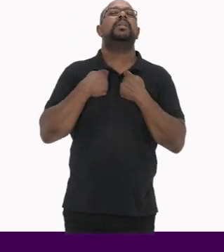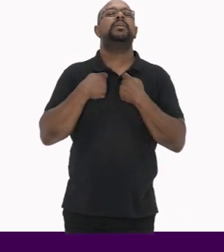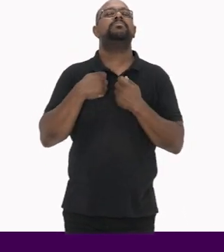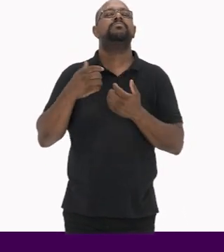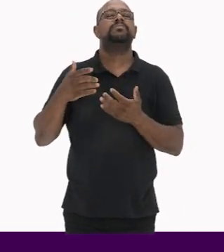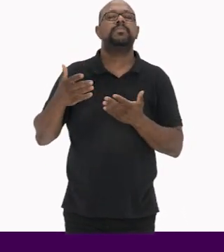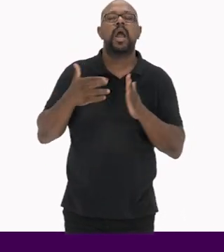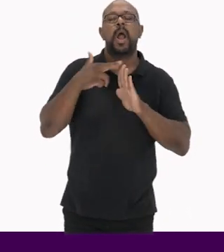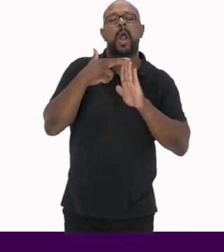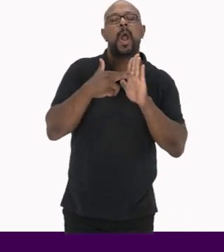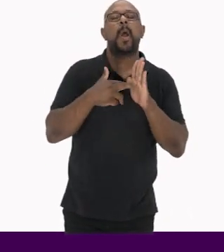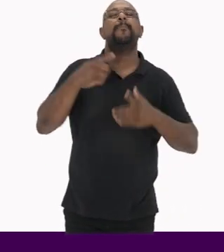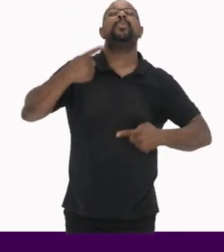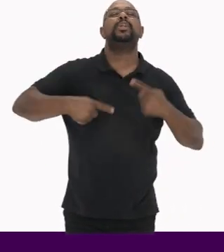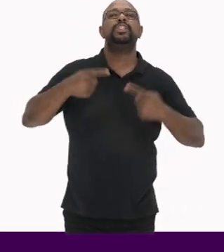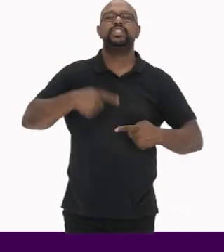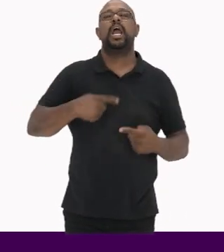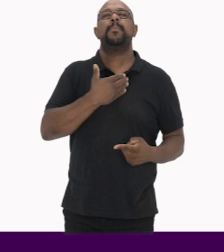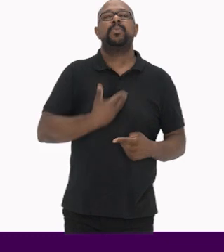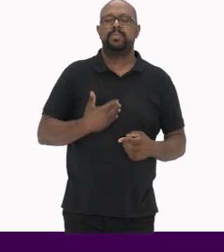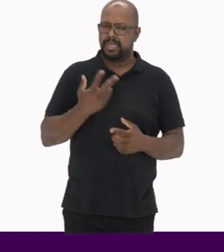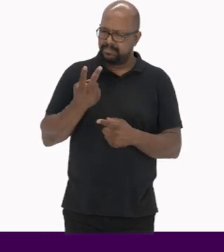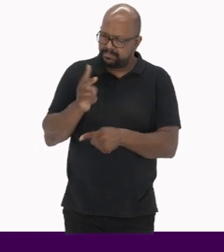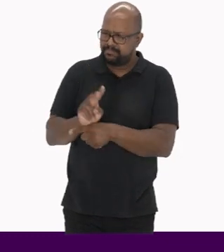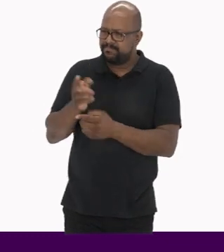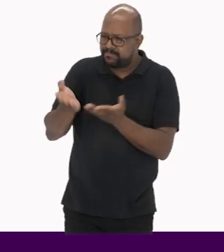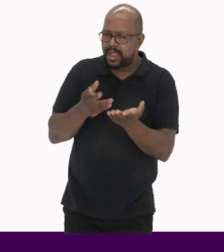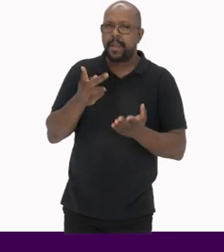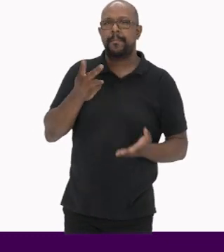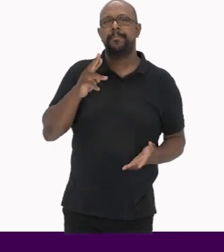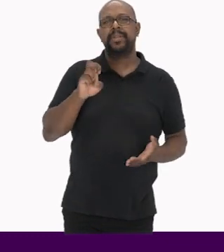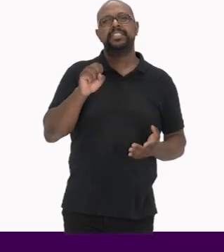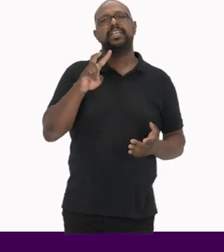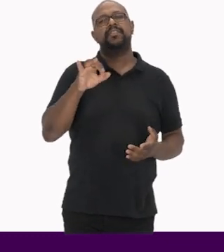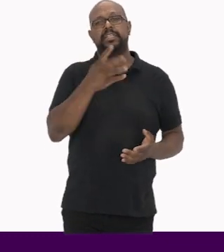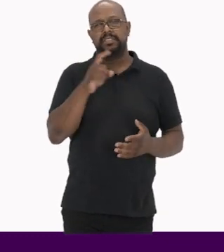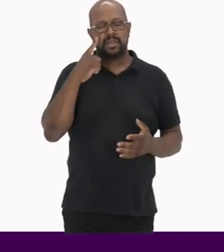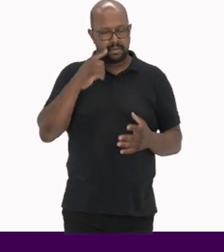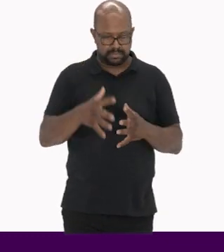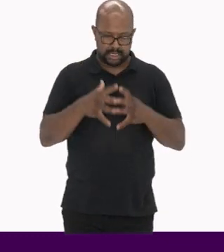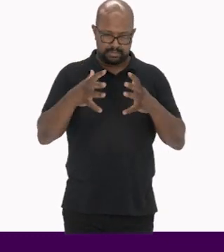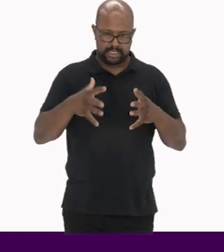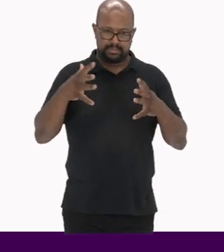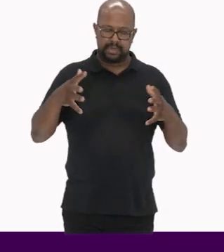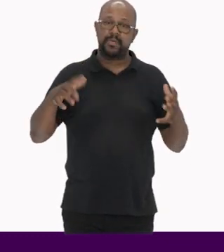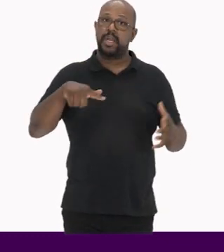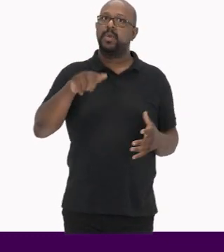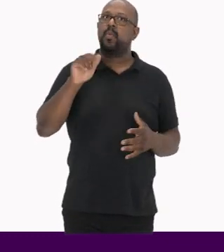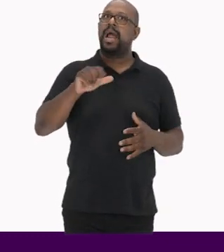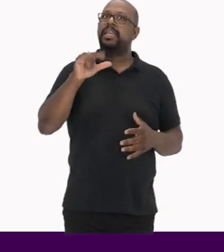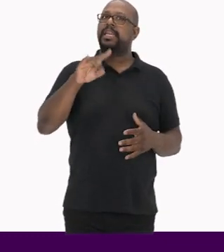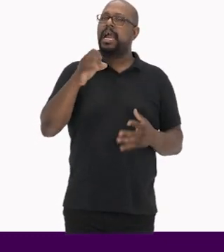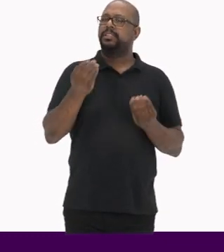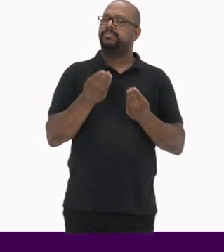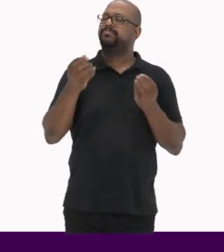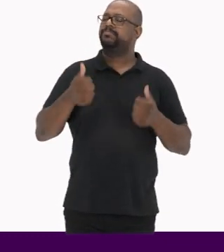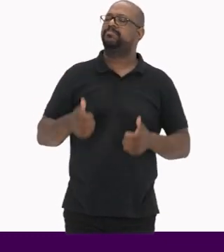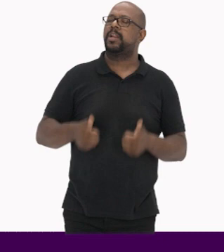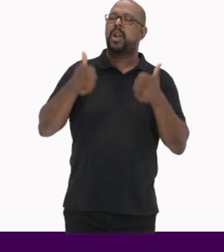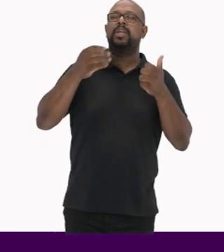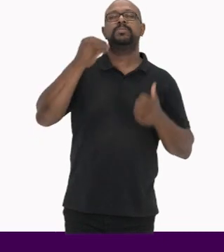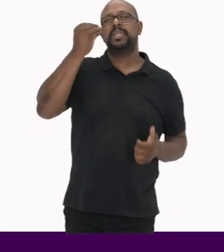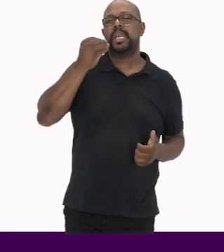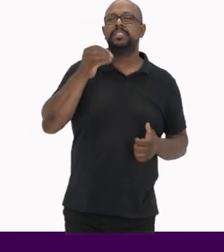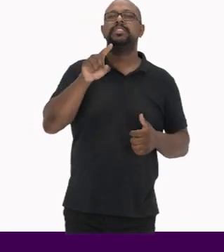diretrizes da política pública de preservação Ampliando quantitativamente e qualitativamente As